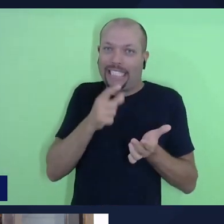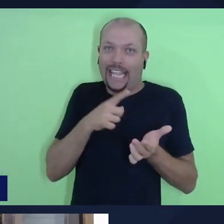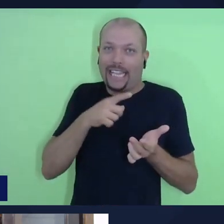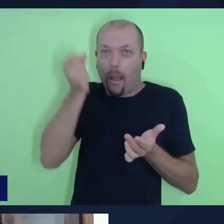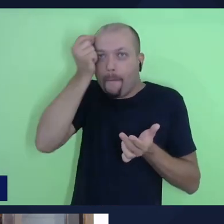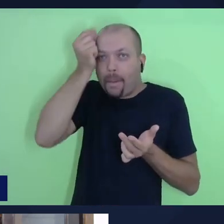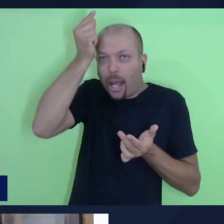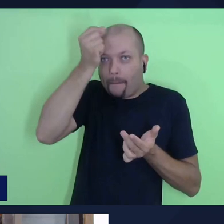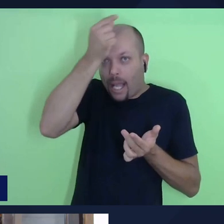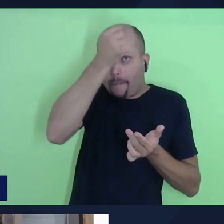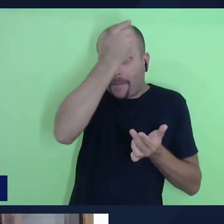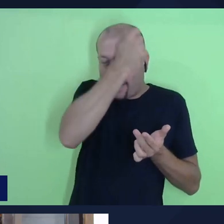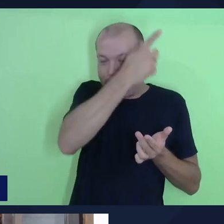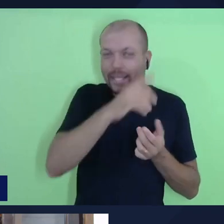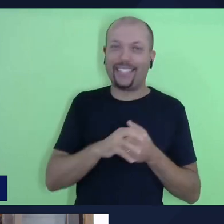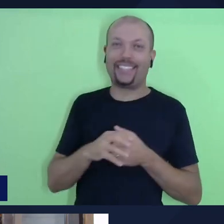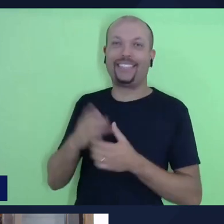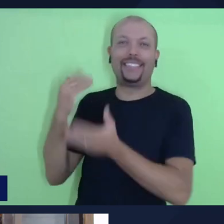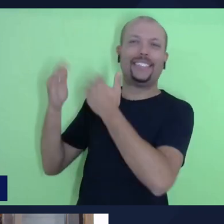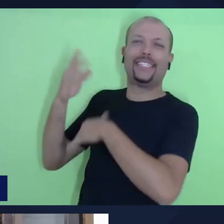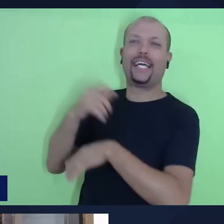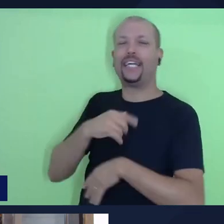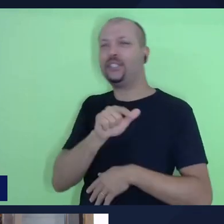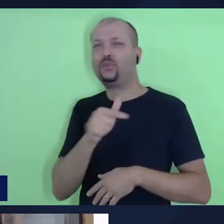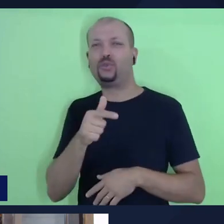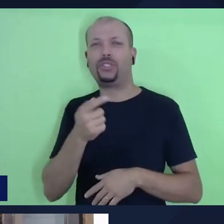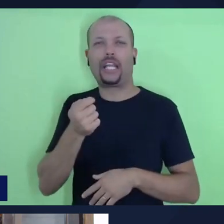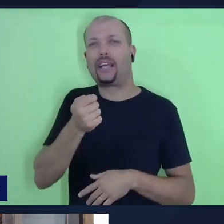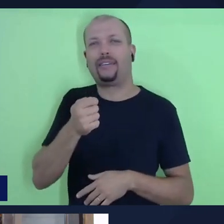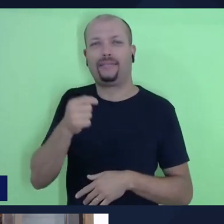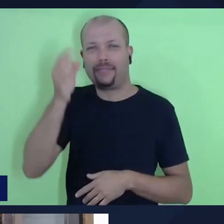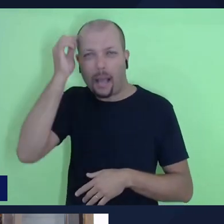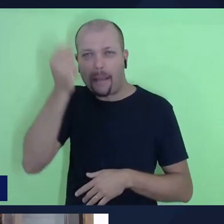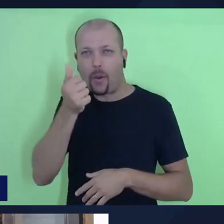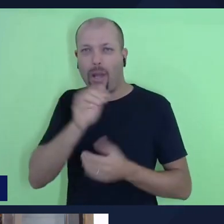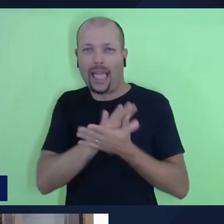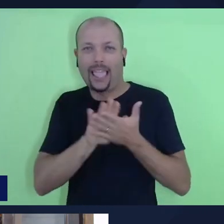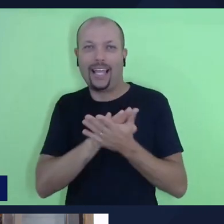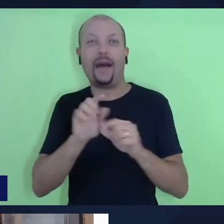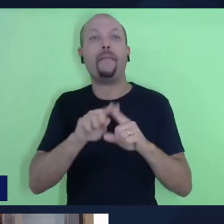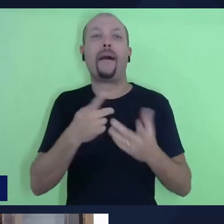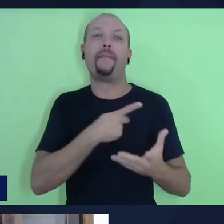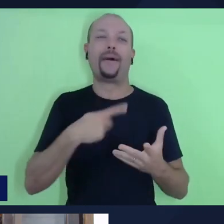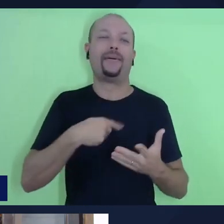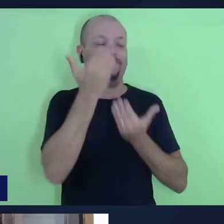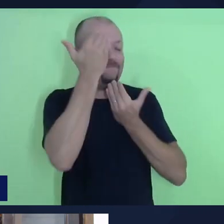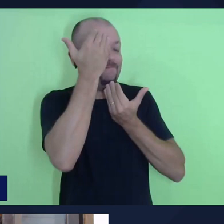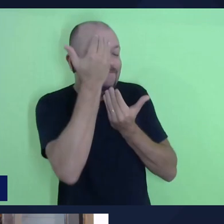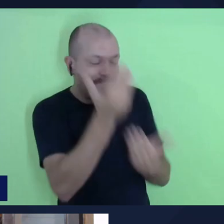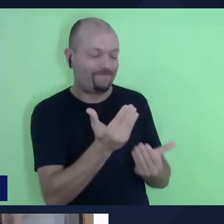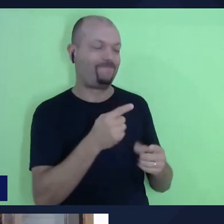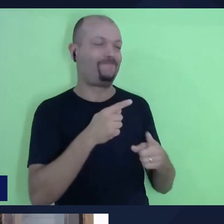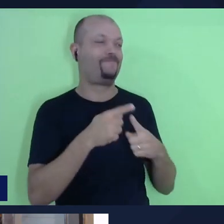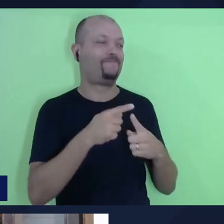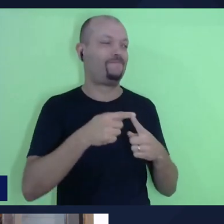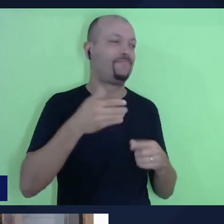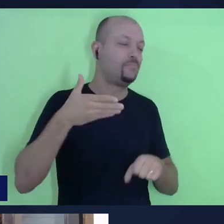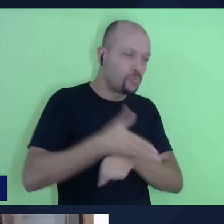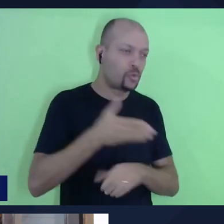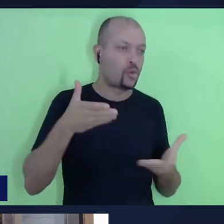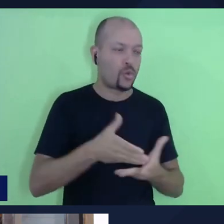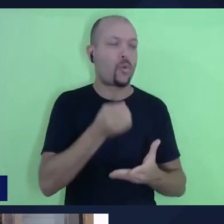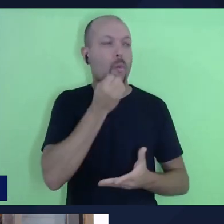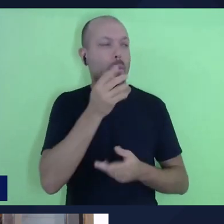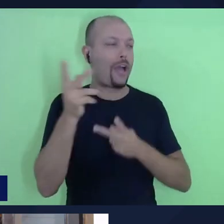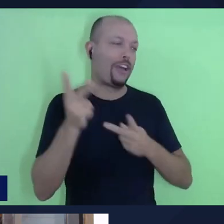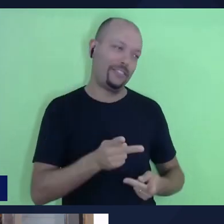gravações, ele sempre brincava, não tenho cabelo, quase nenhum, mas, pastor Bruno, obrigado por estar conosco, seja bem-vindo mais uma vez,